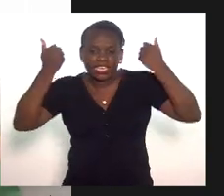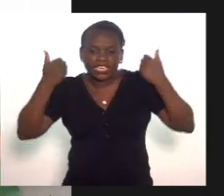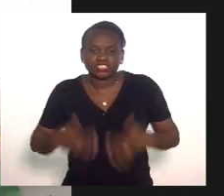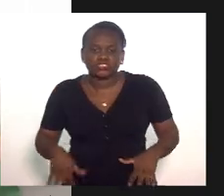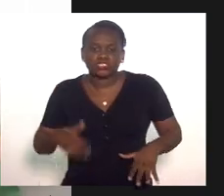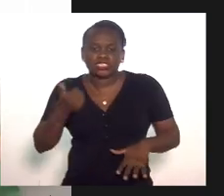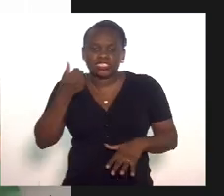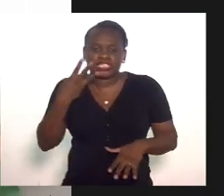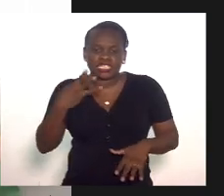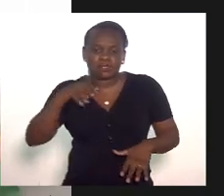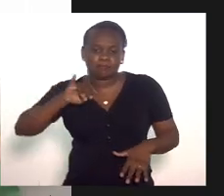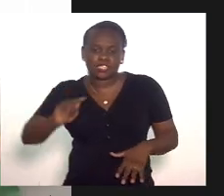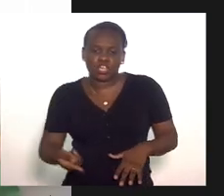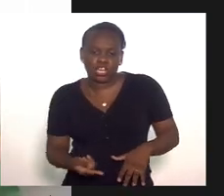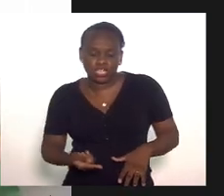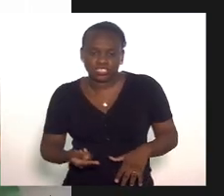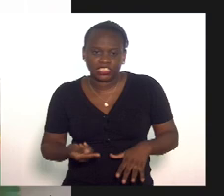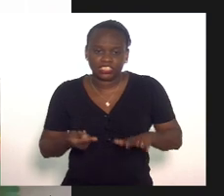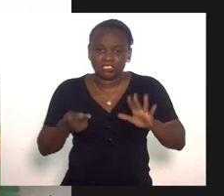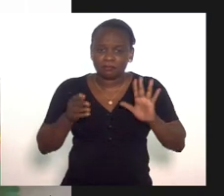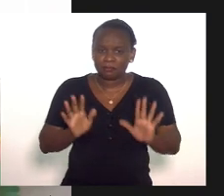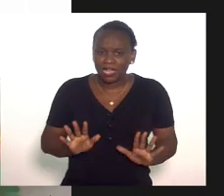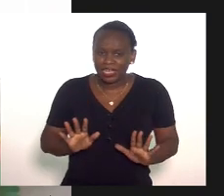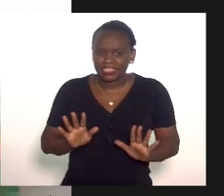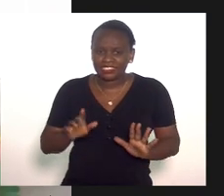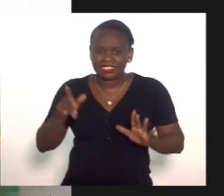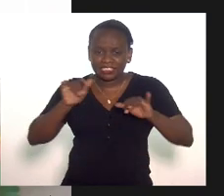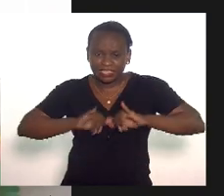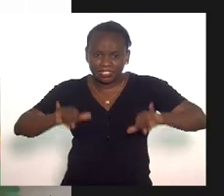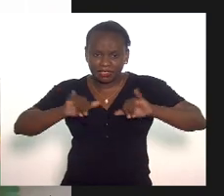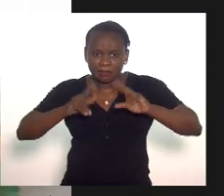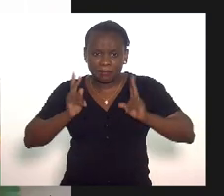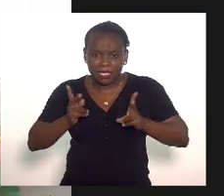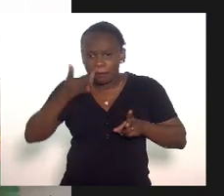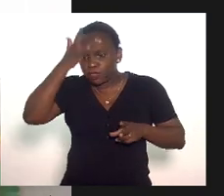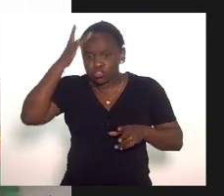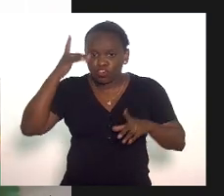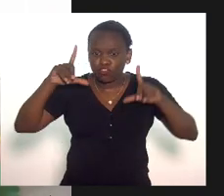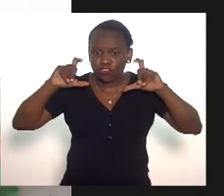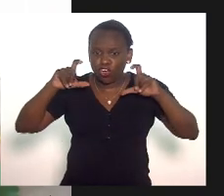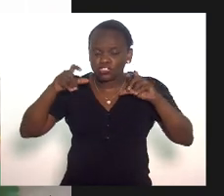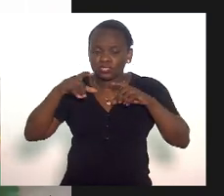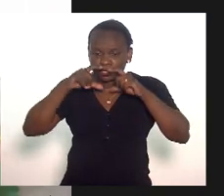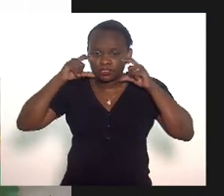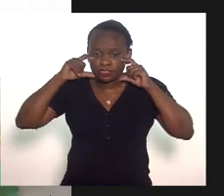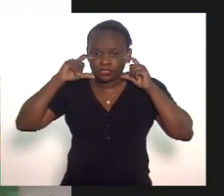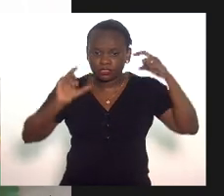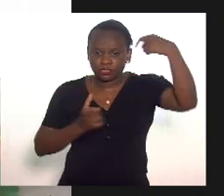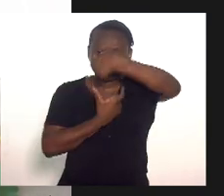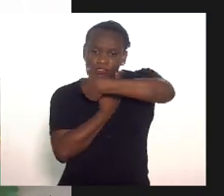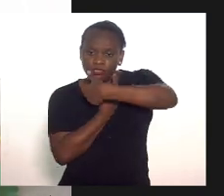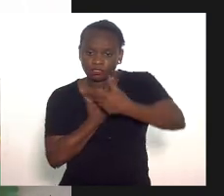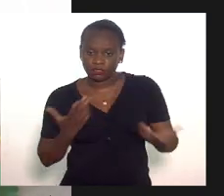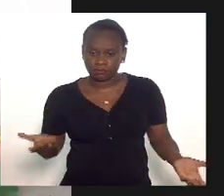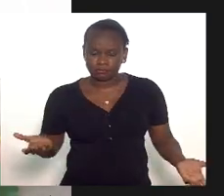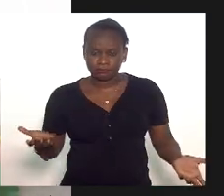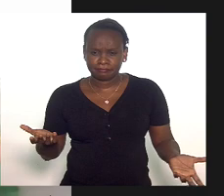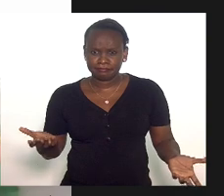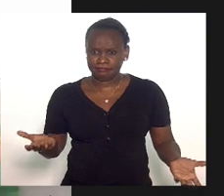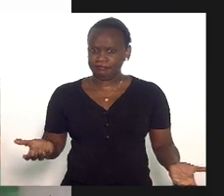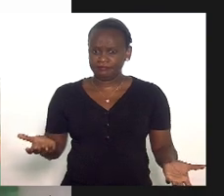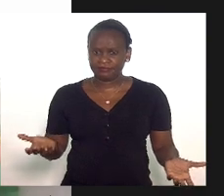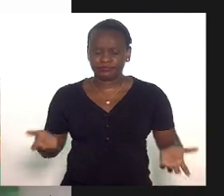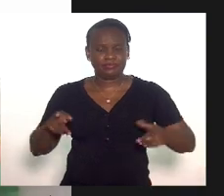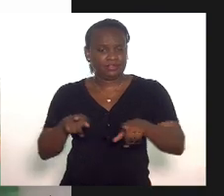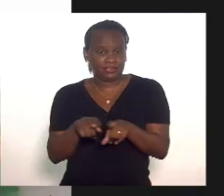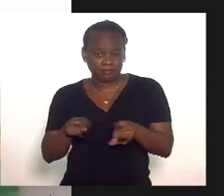13 milhões e quando nesta campanha a pessoa aparece com a máscara invertida e